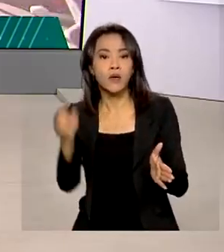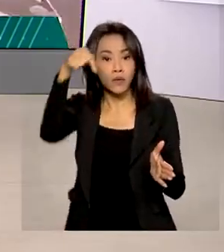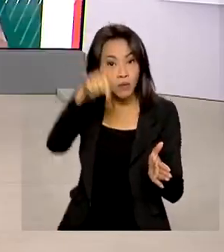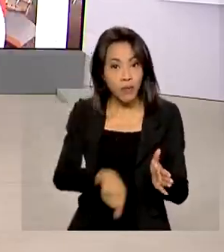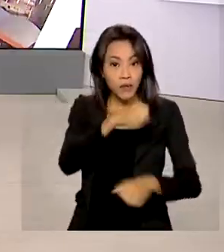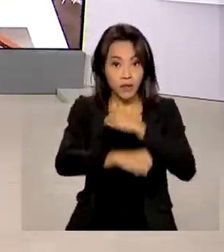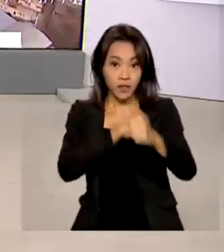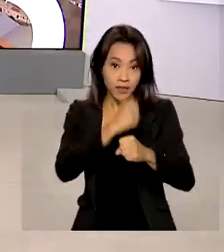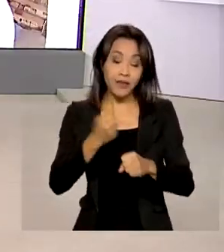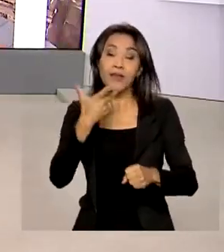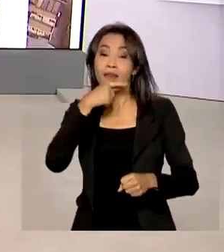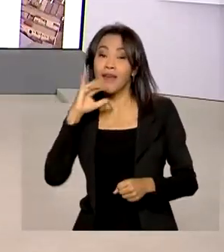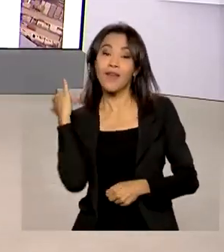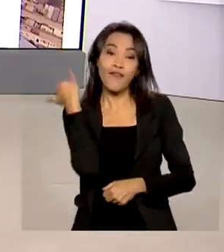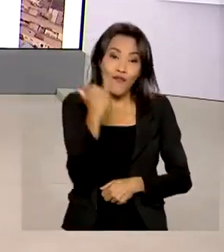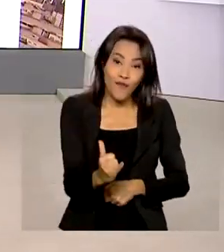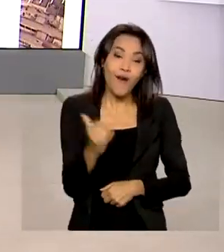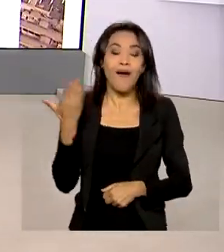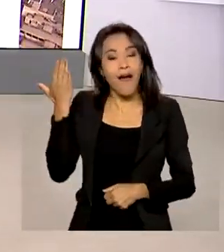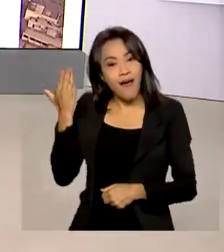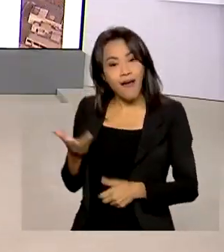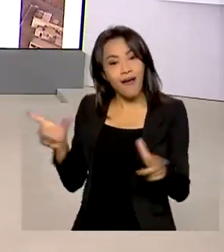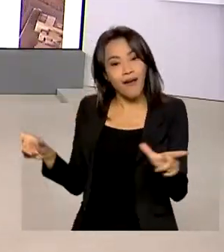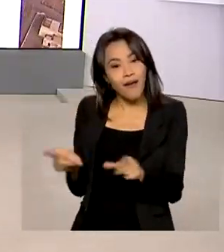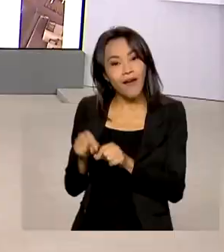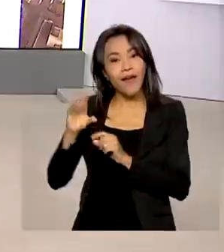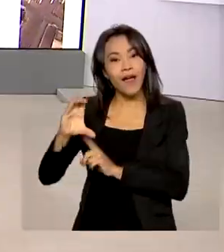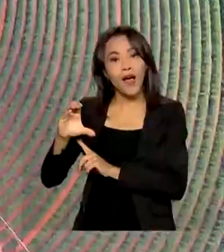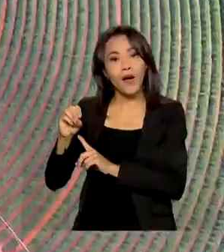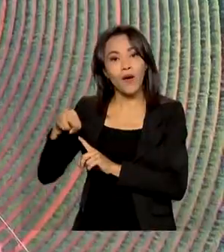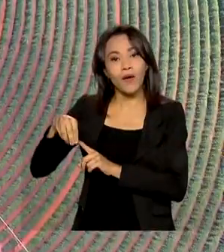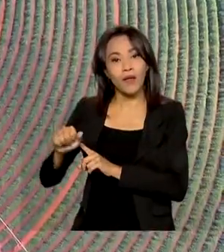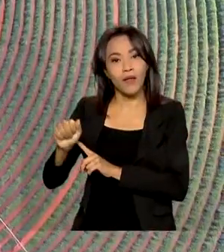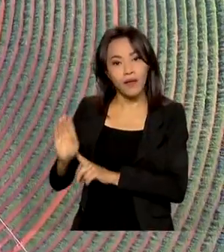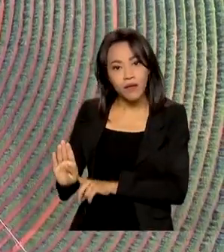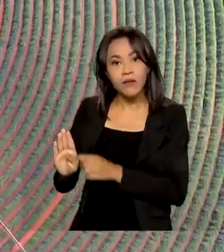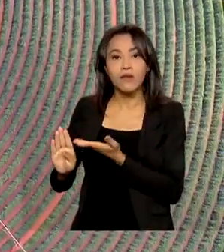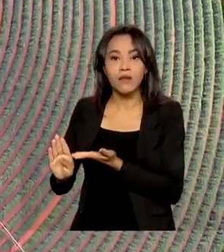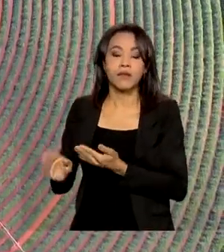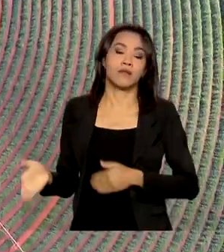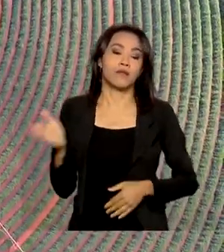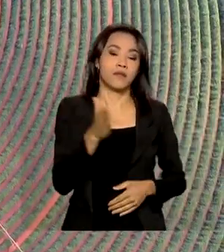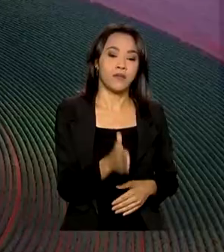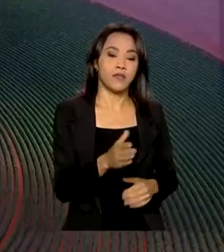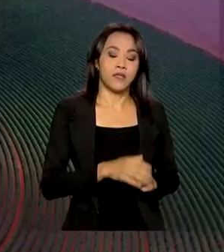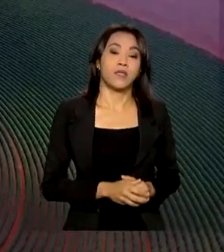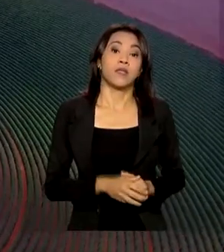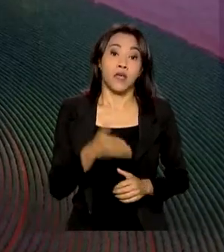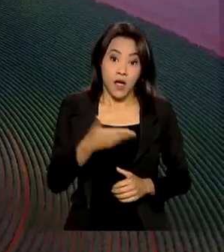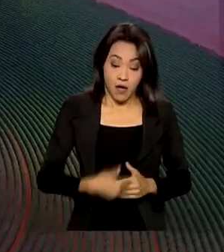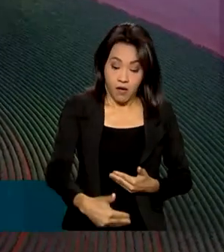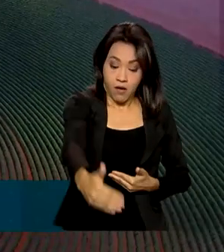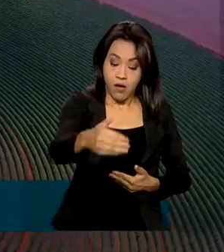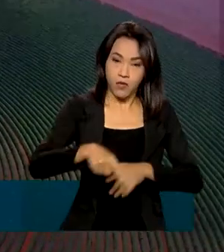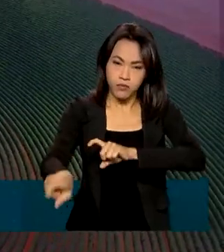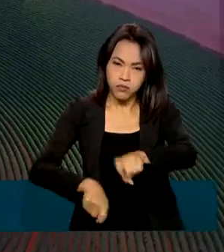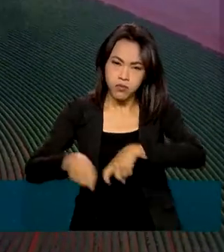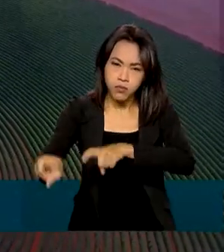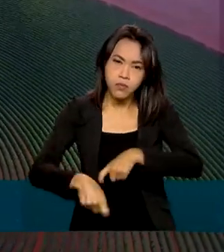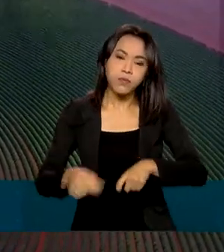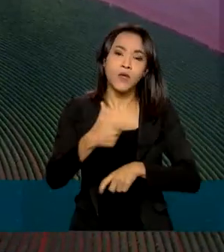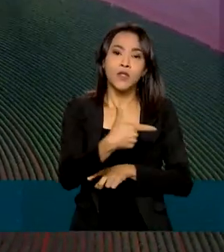estimativa é da Companhia Nacional de Abastecimento, a Conab. As estimativas para a safra 2021